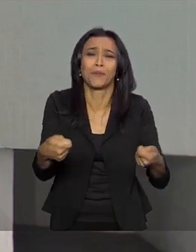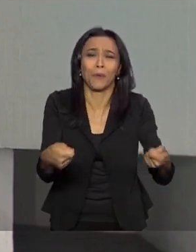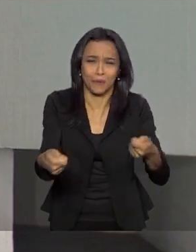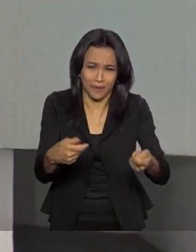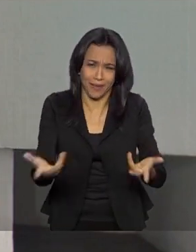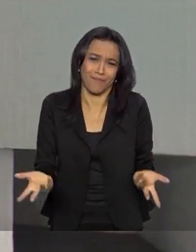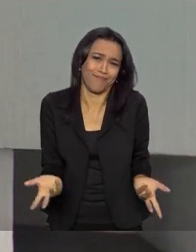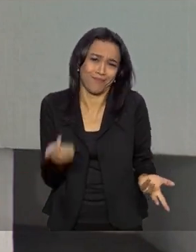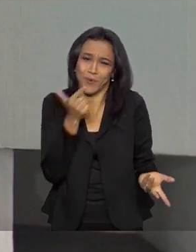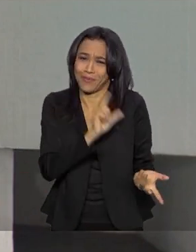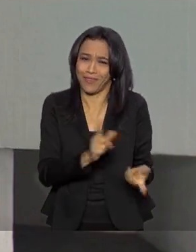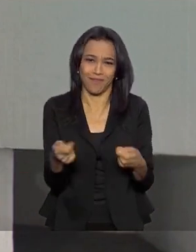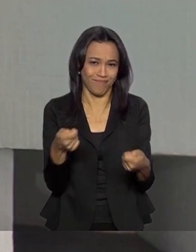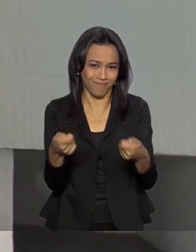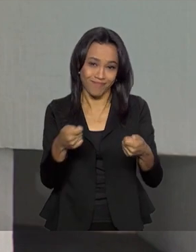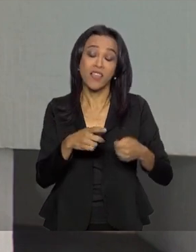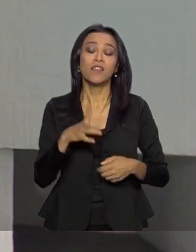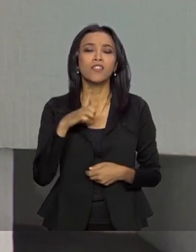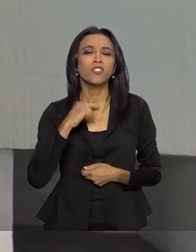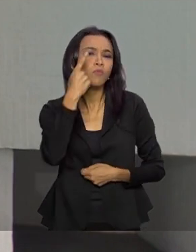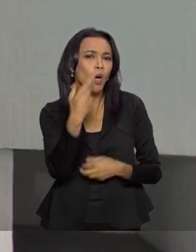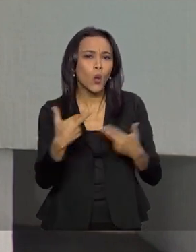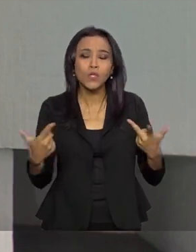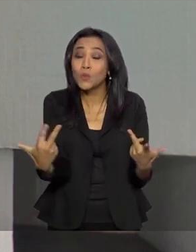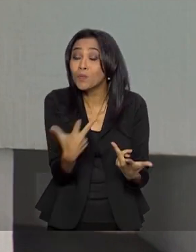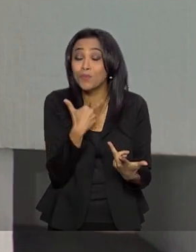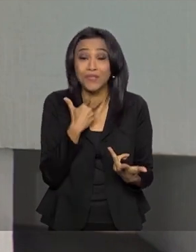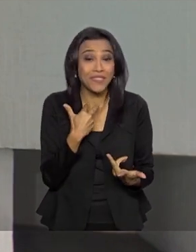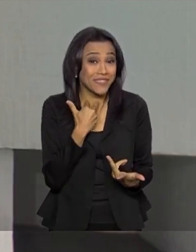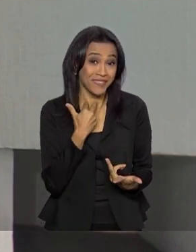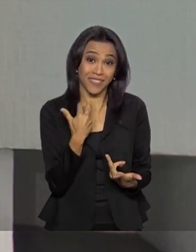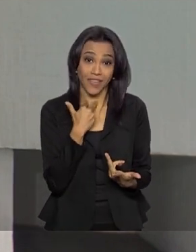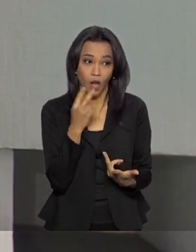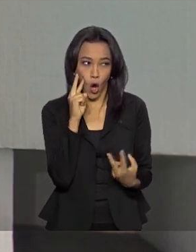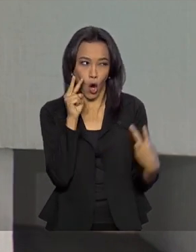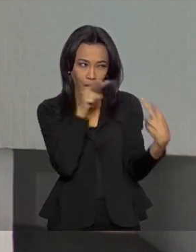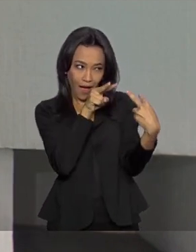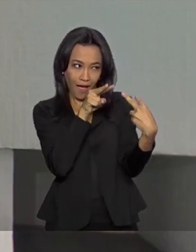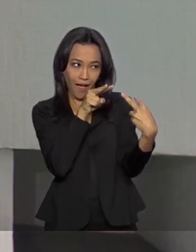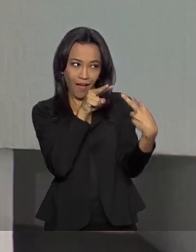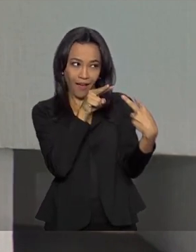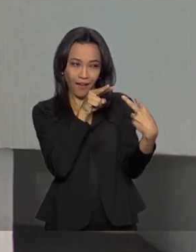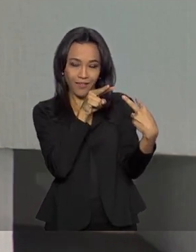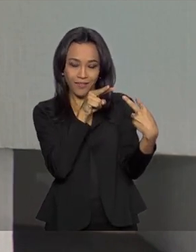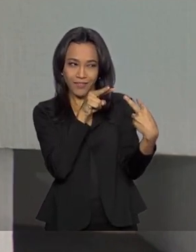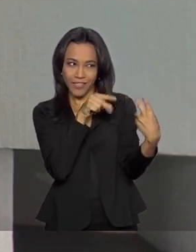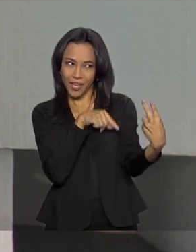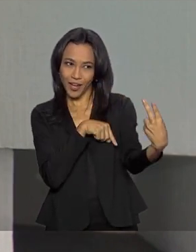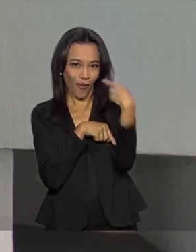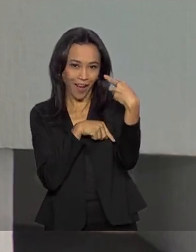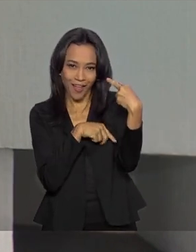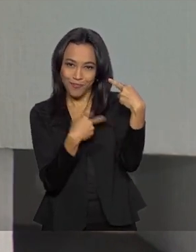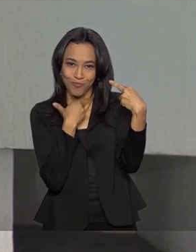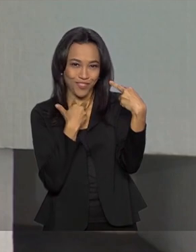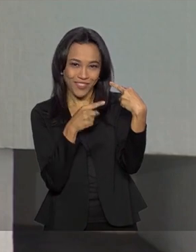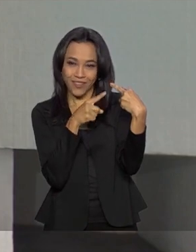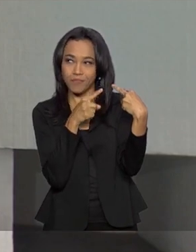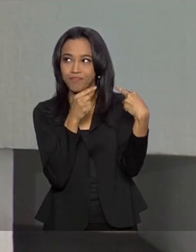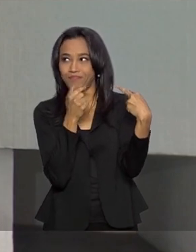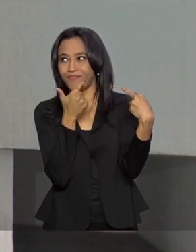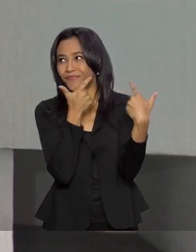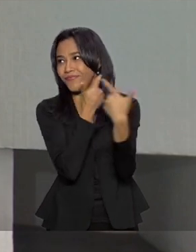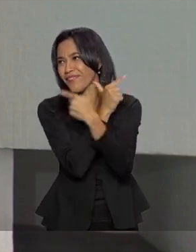controlar. Então, tinha uma coisa que eu não podia olhar para o Pepe, e o Pepe não podia olhar para mim, que a gente